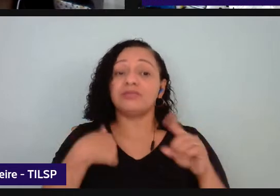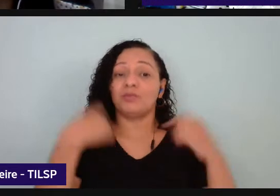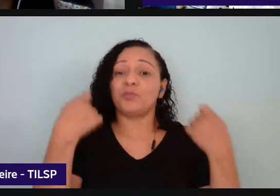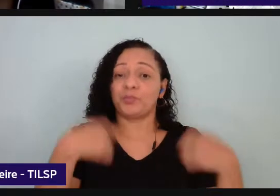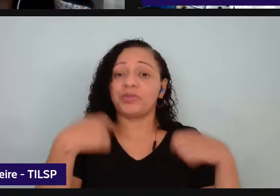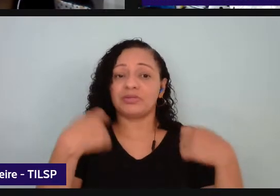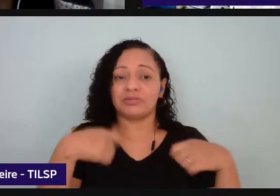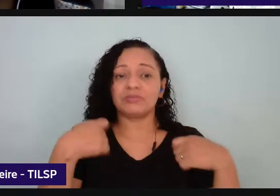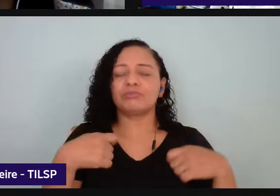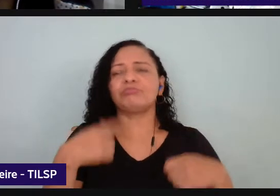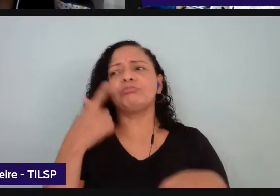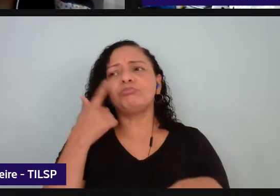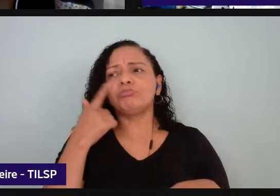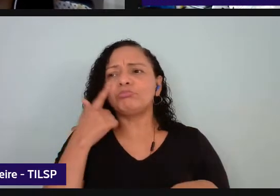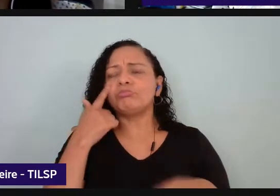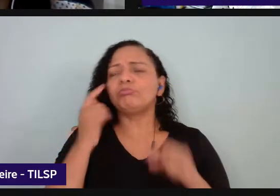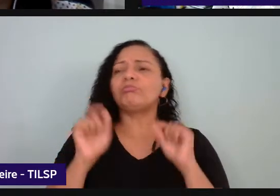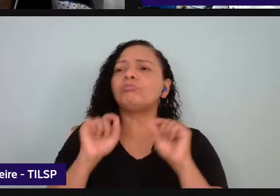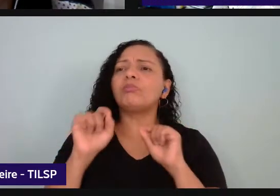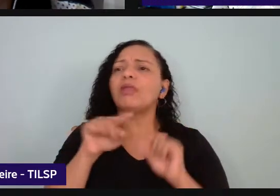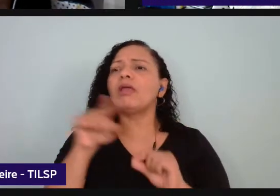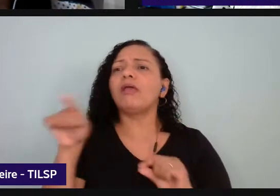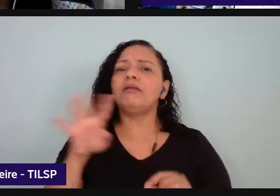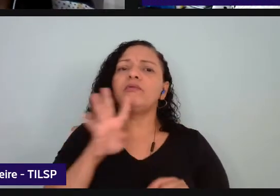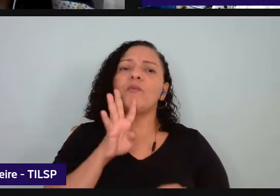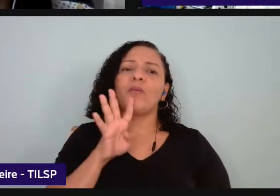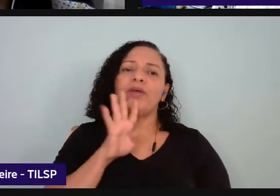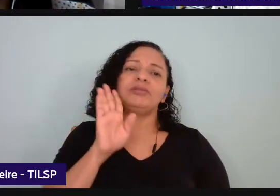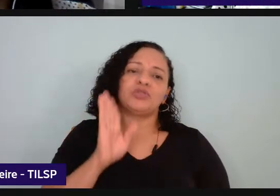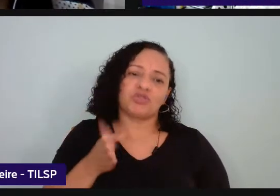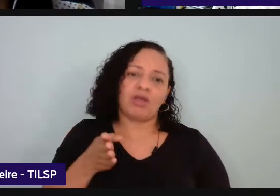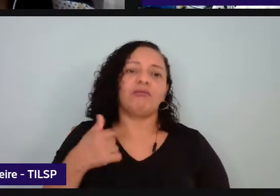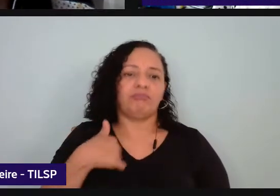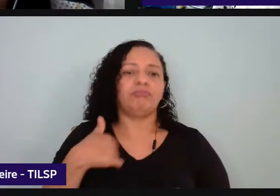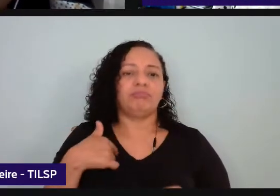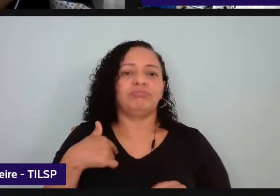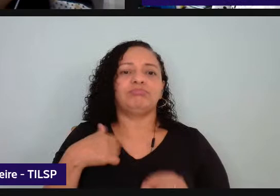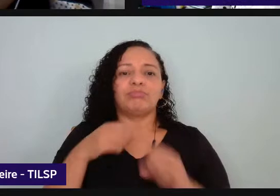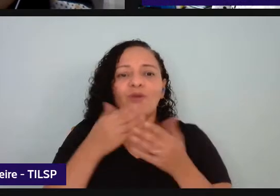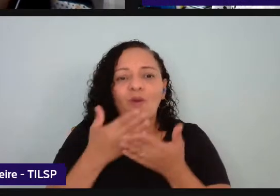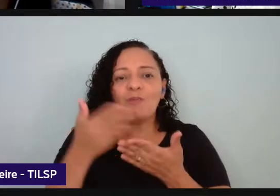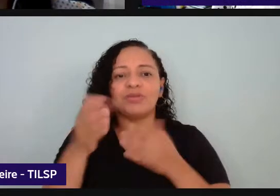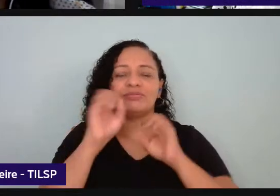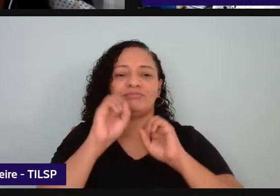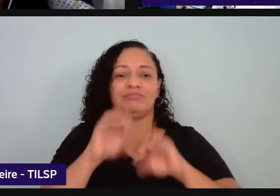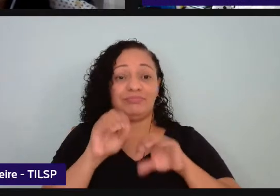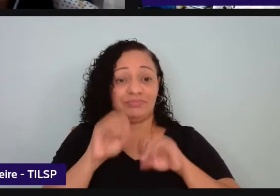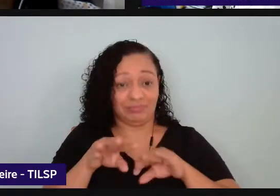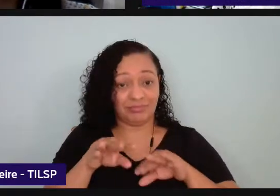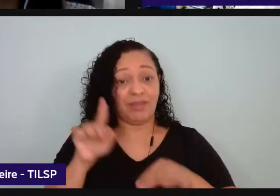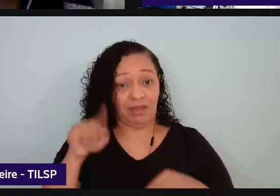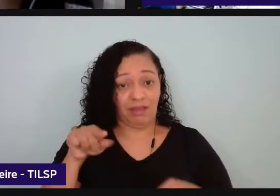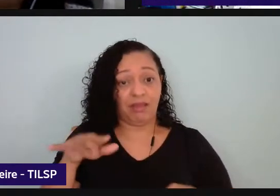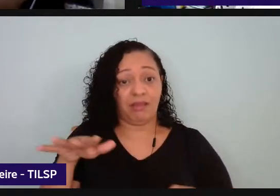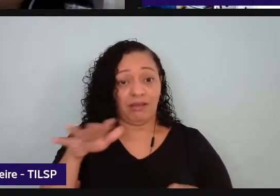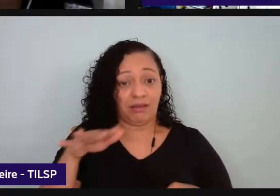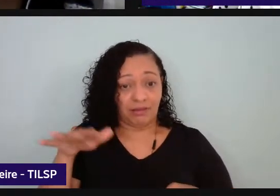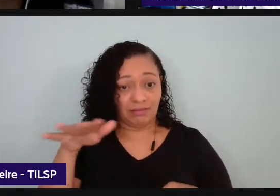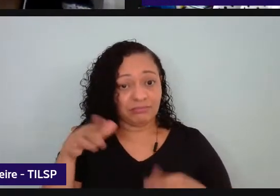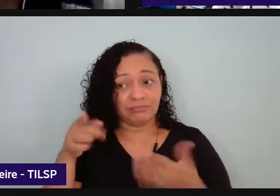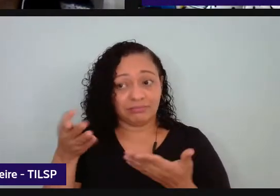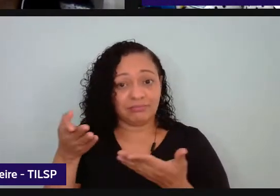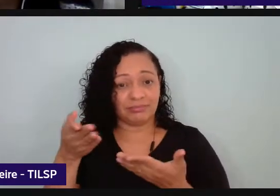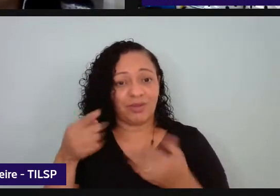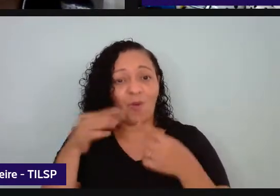partir de um ensino daquilo que eles conhecem então se essa é a realidade vamos tentar